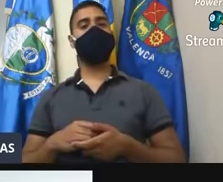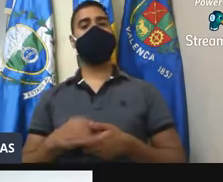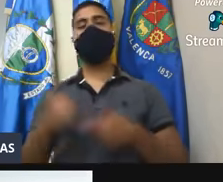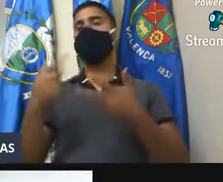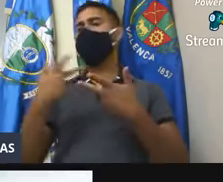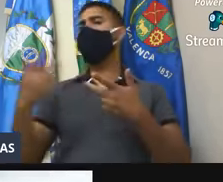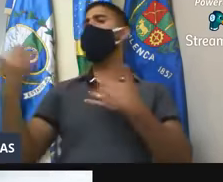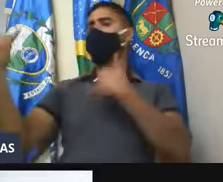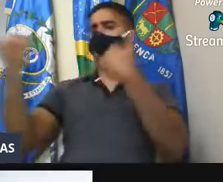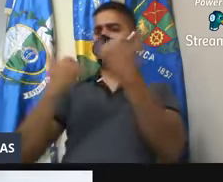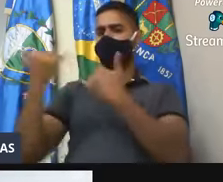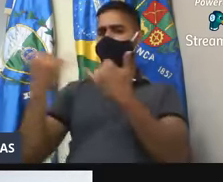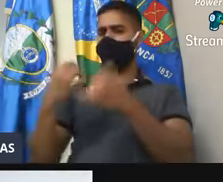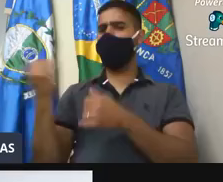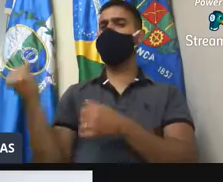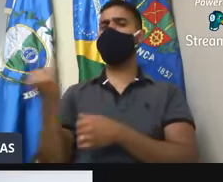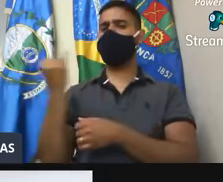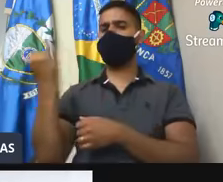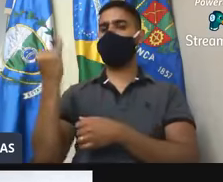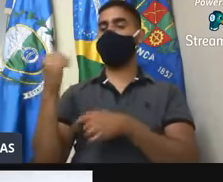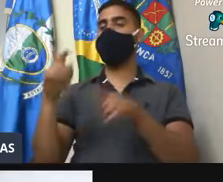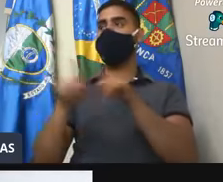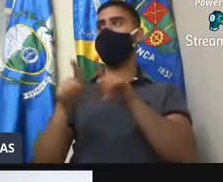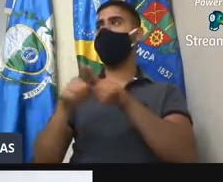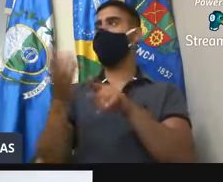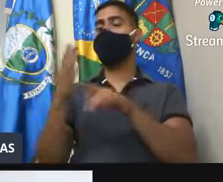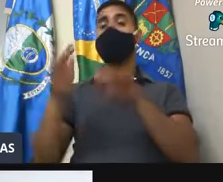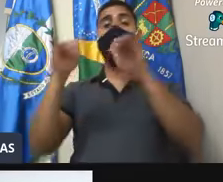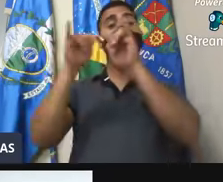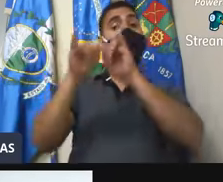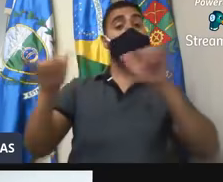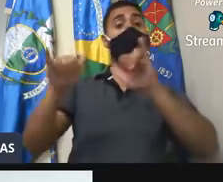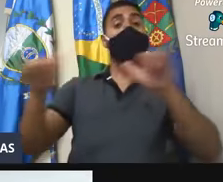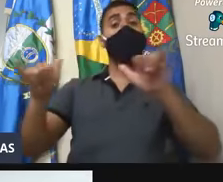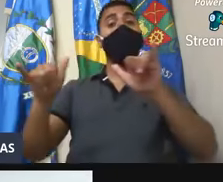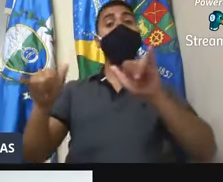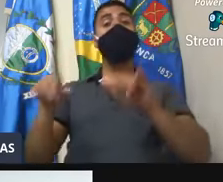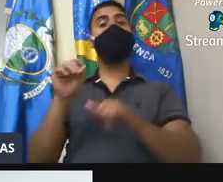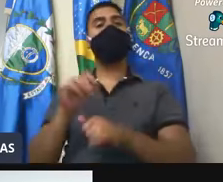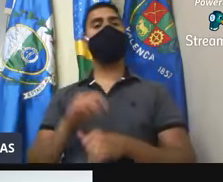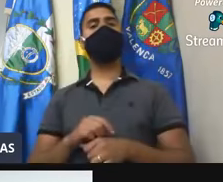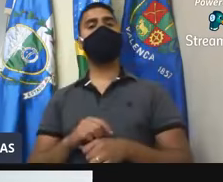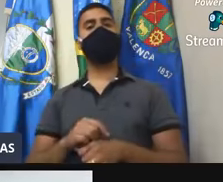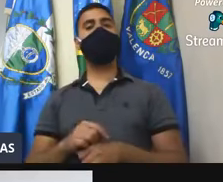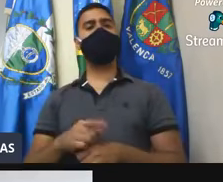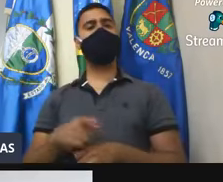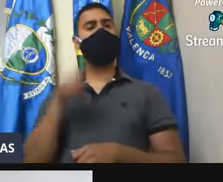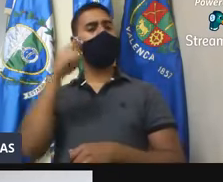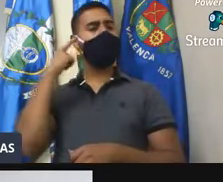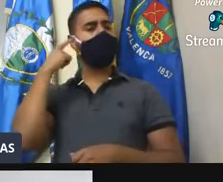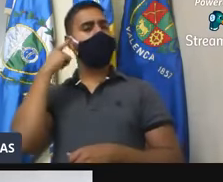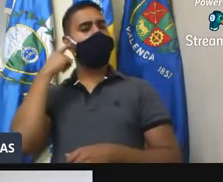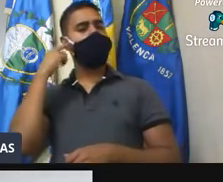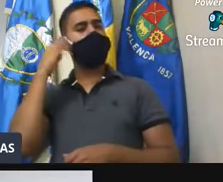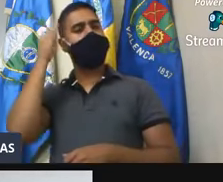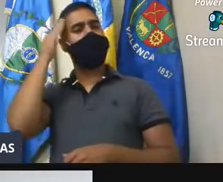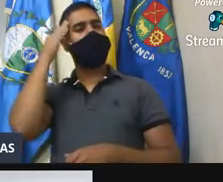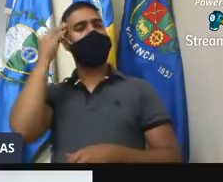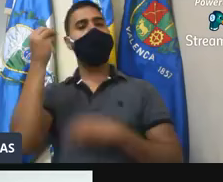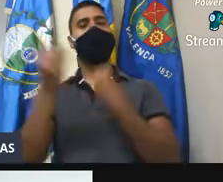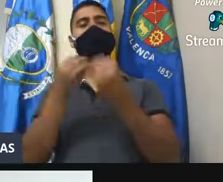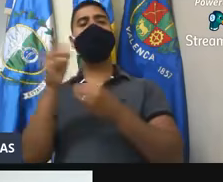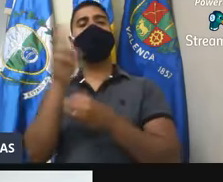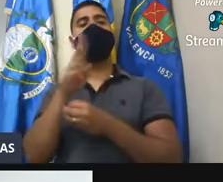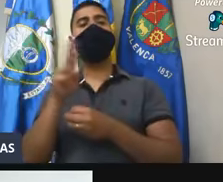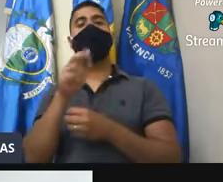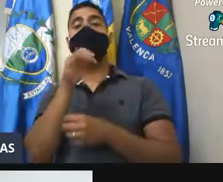informação importante, né? Eu quero até divulgar aqui, quero que todos ouçam aí como é que é o gasto mensal, para a gente ter uma